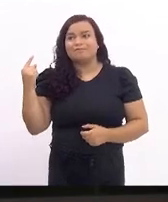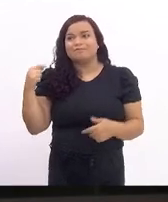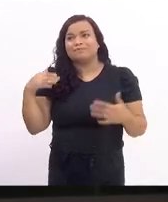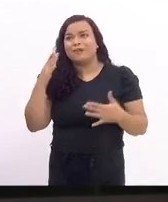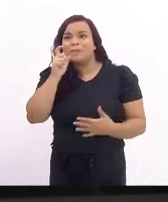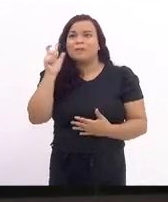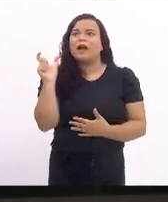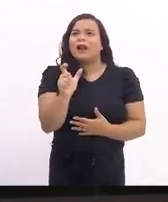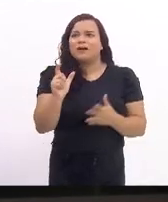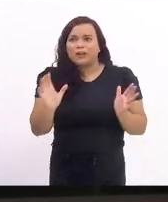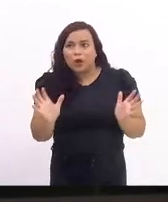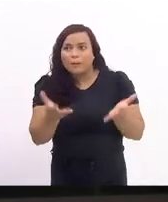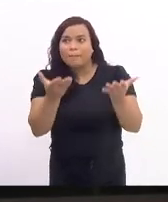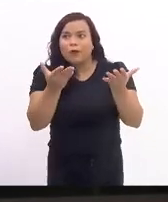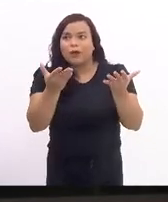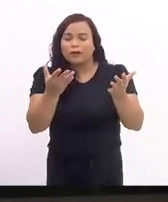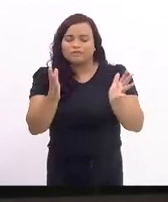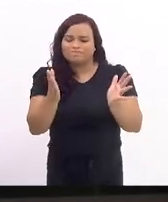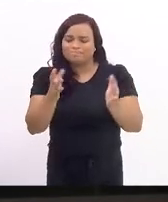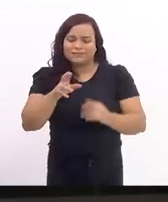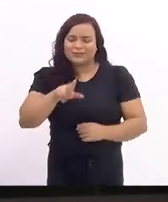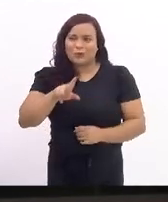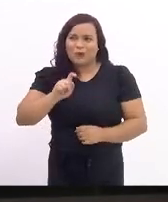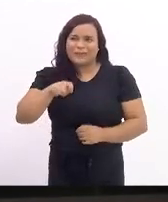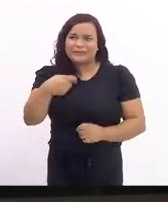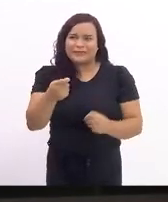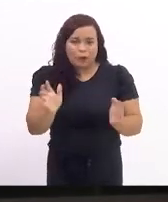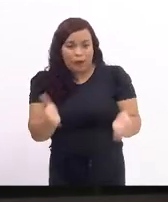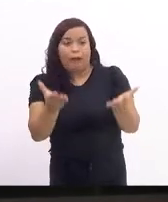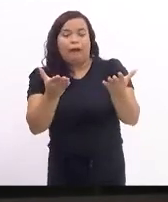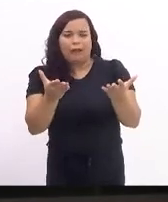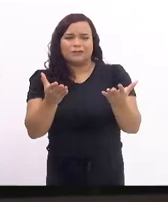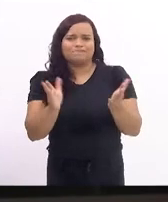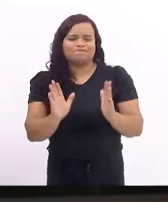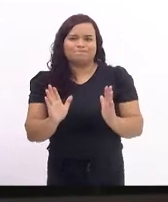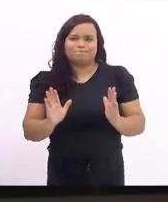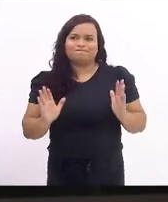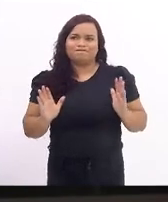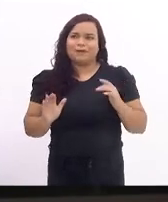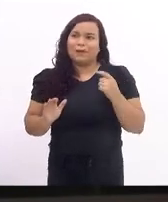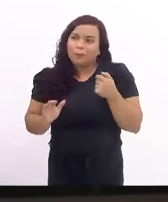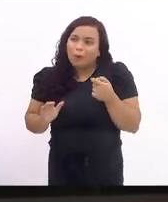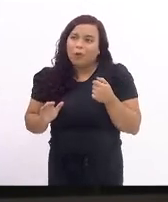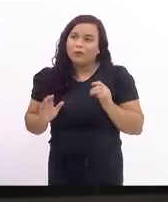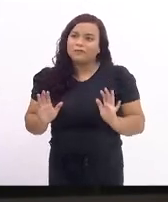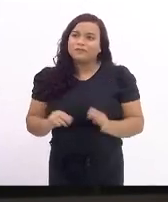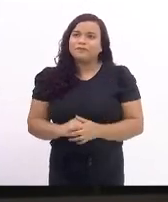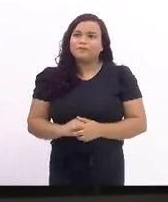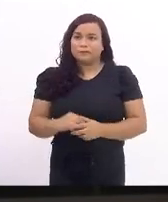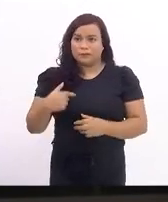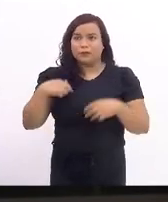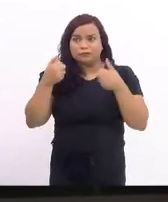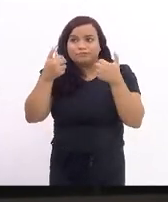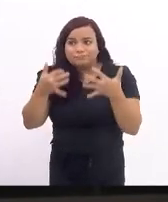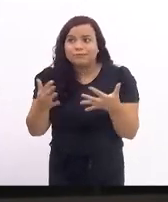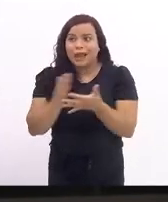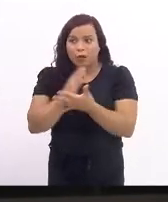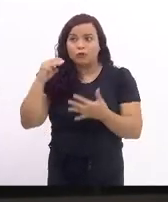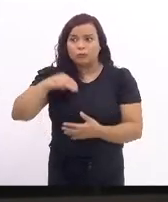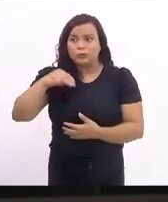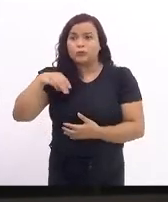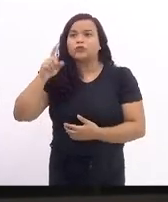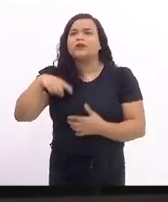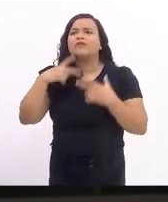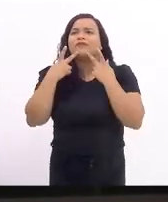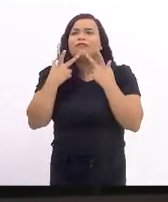comemoração, eu acho que não é bem o caso. o que eu venho fazer aqui em poucos minutos é levantar